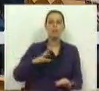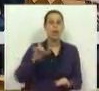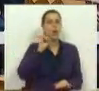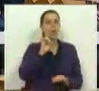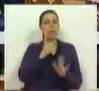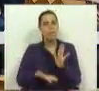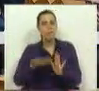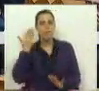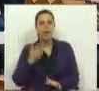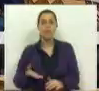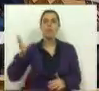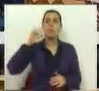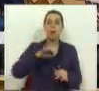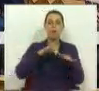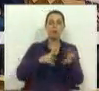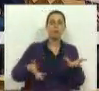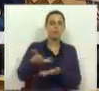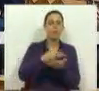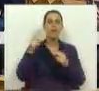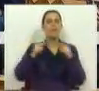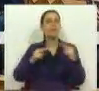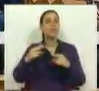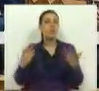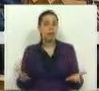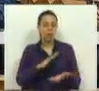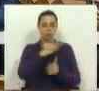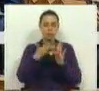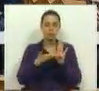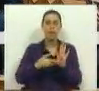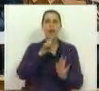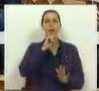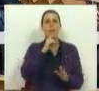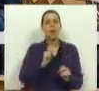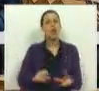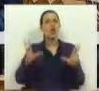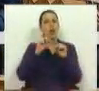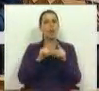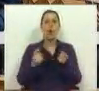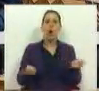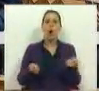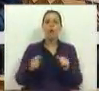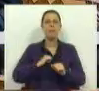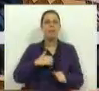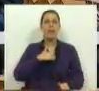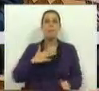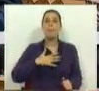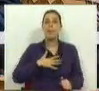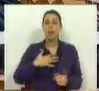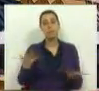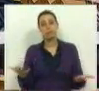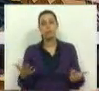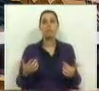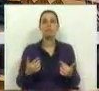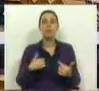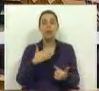qualificação. De mais harmonização fiscal. De introduzir uma capacidade nova na organização das nossas empresas. E eu